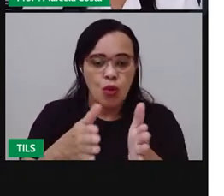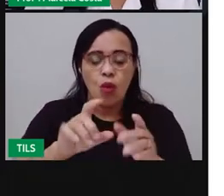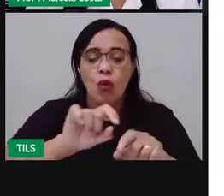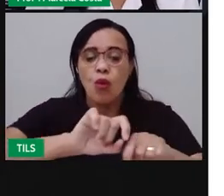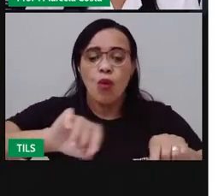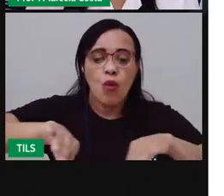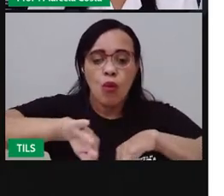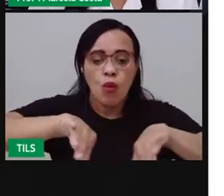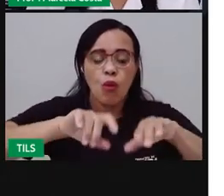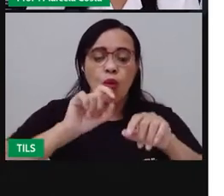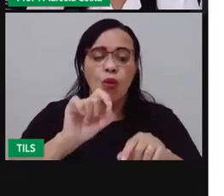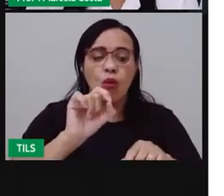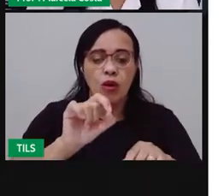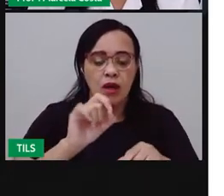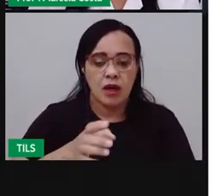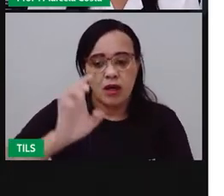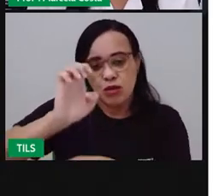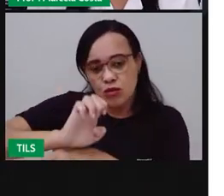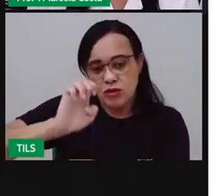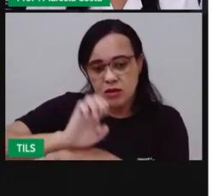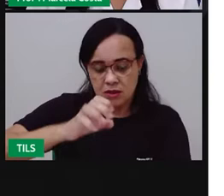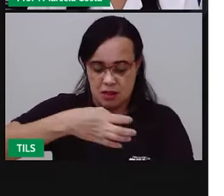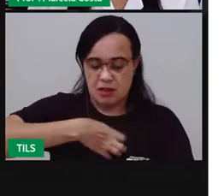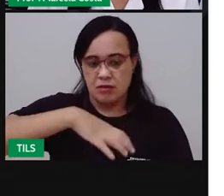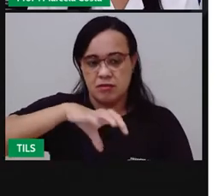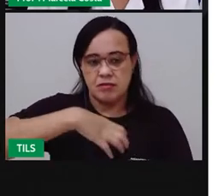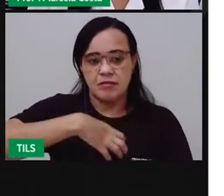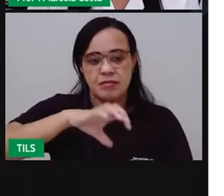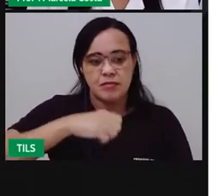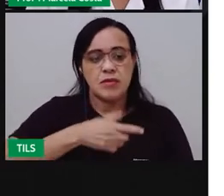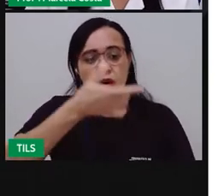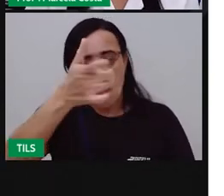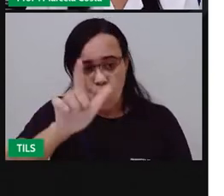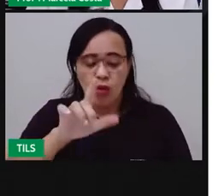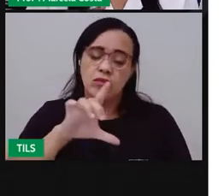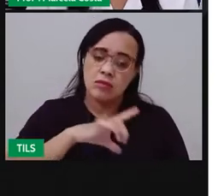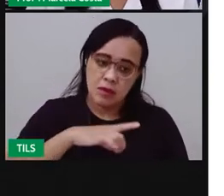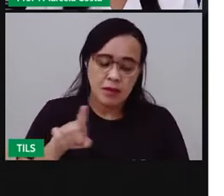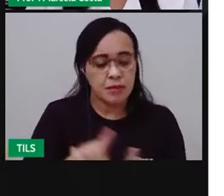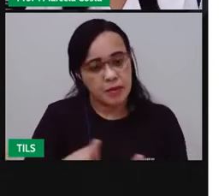com o estado da Bahia e com outros estados.